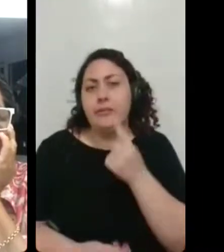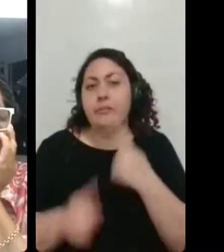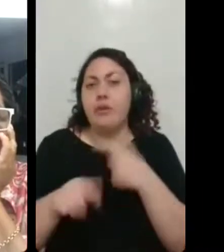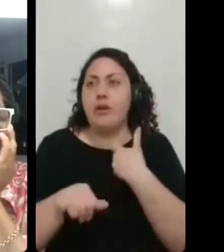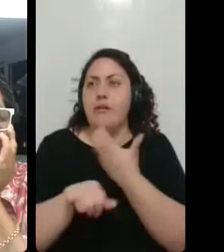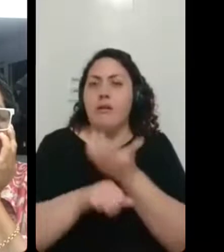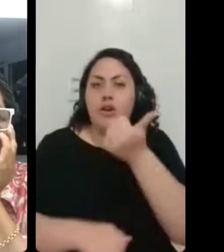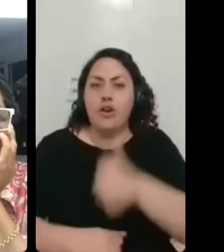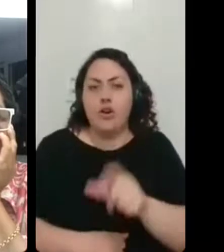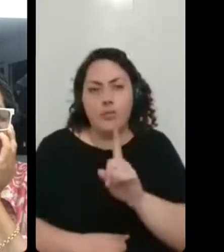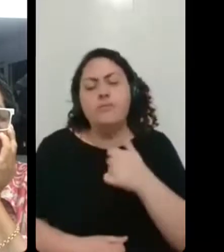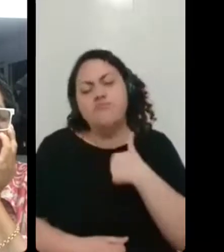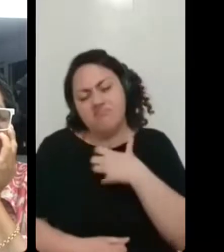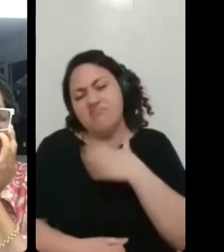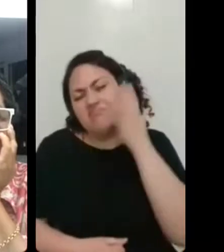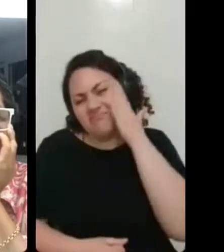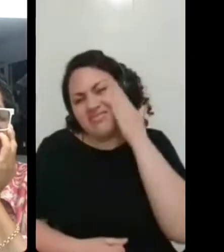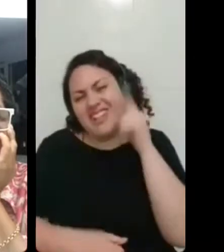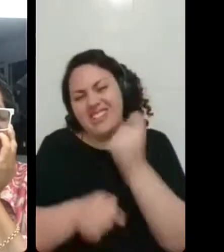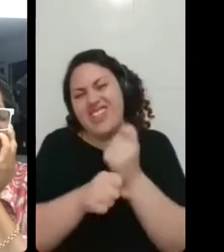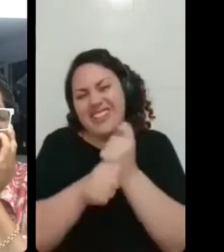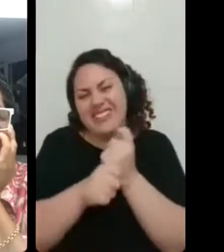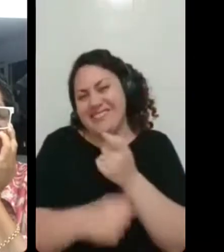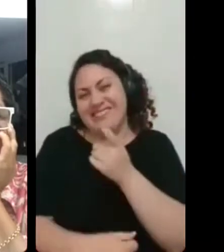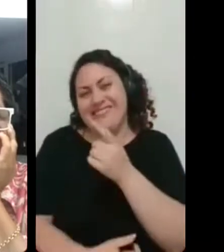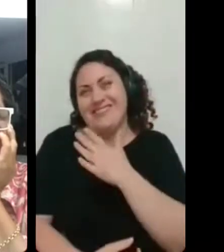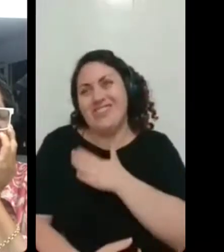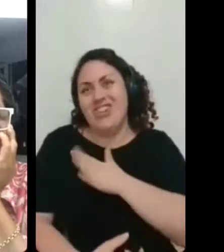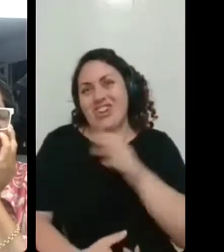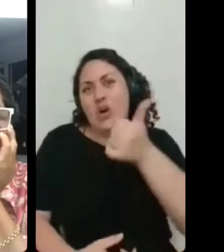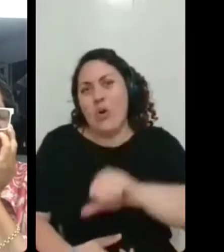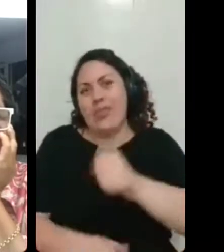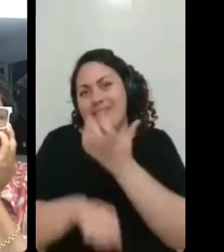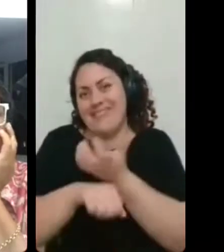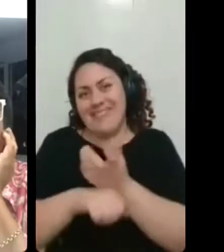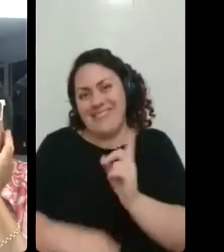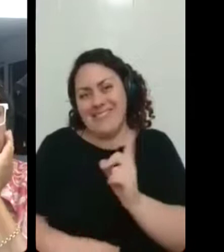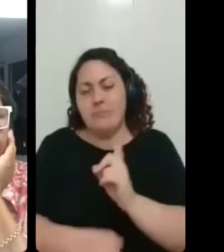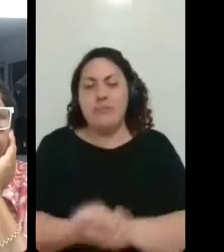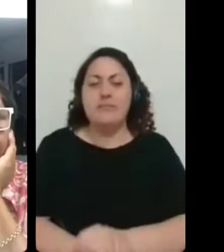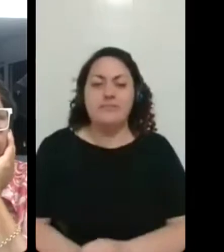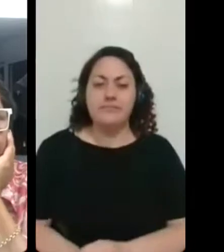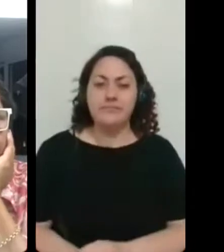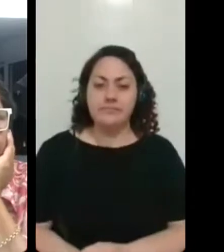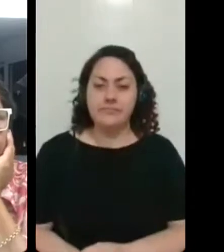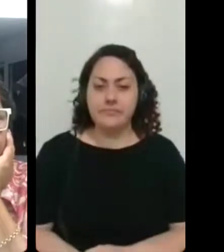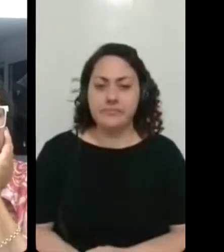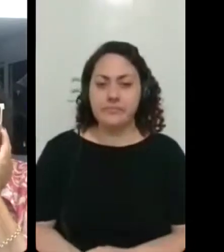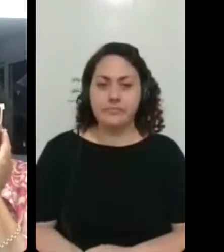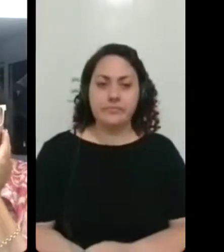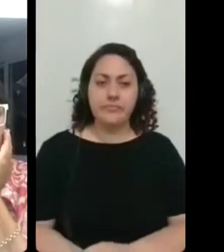chato, ninguém gosta de reprovar, né? Mas foi um momento